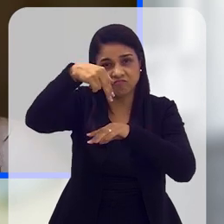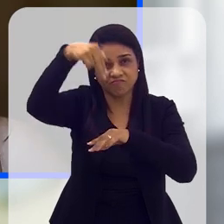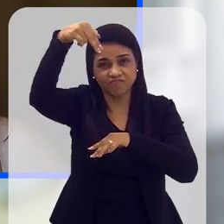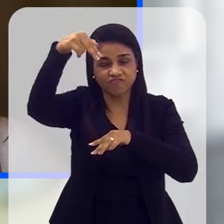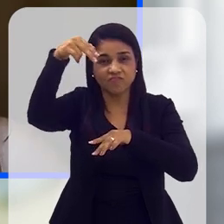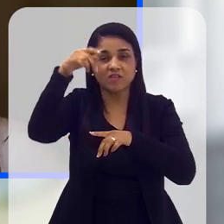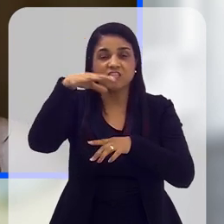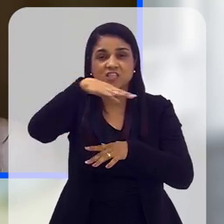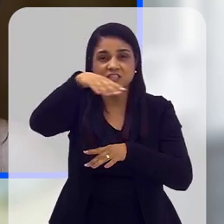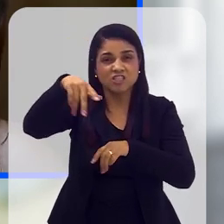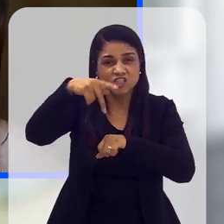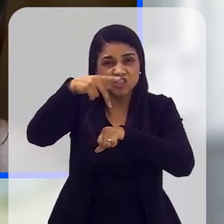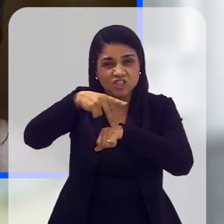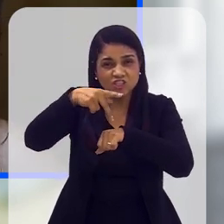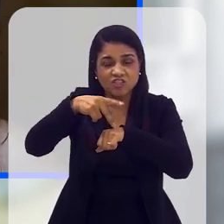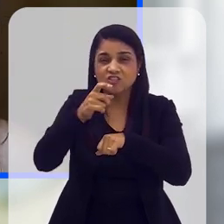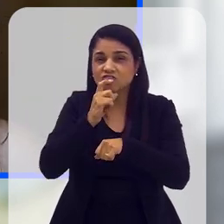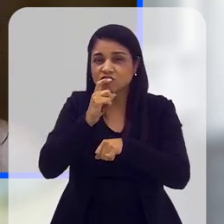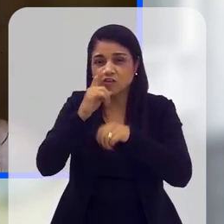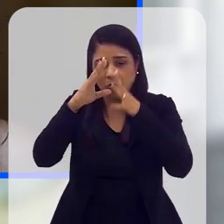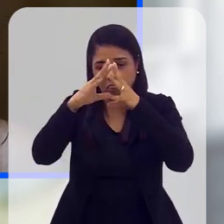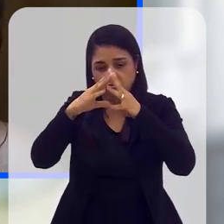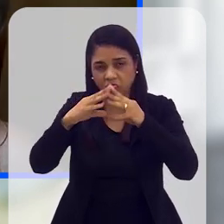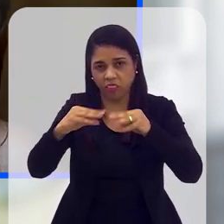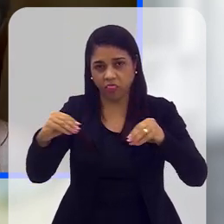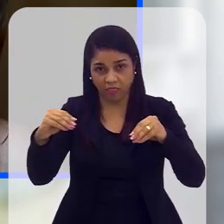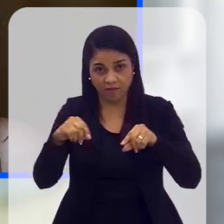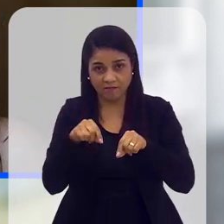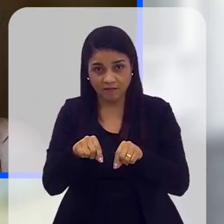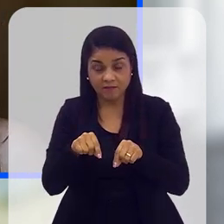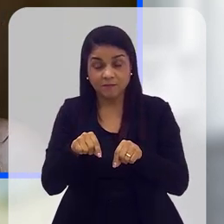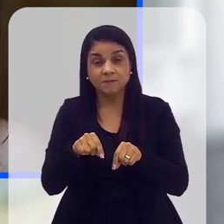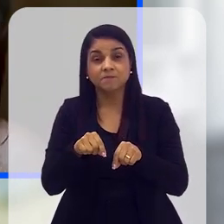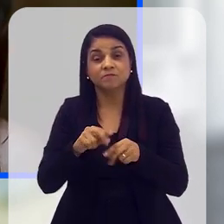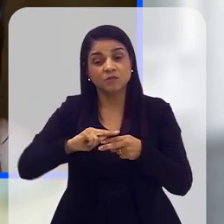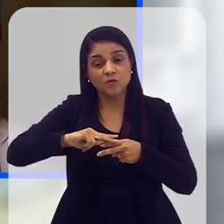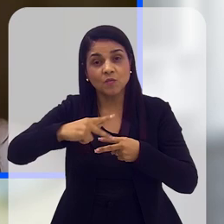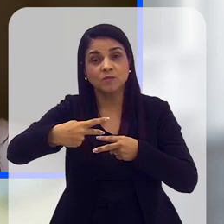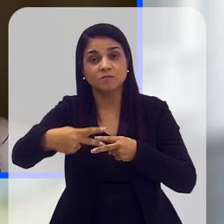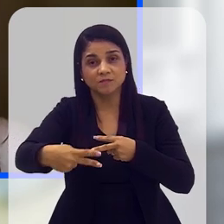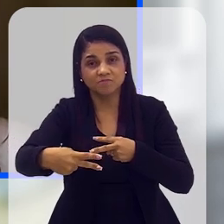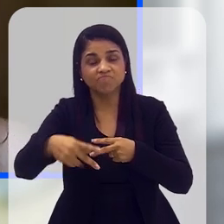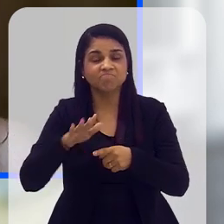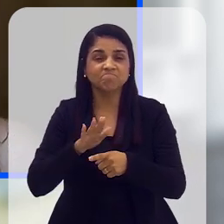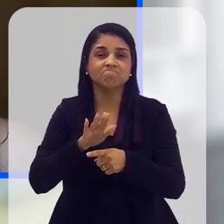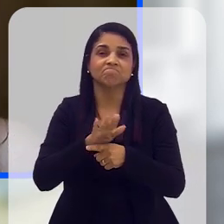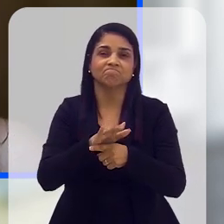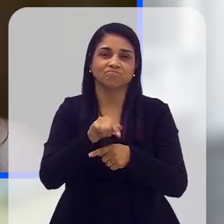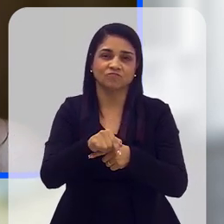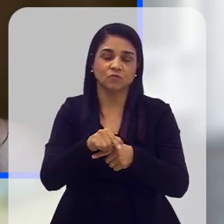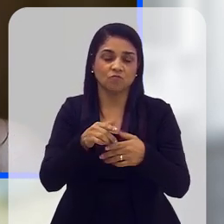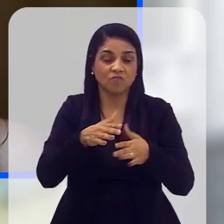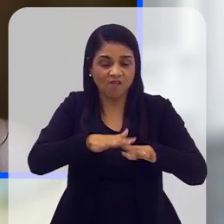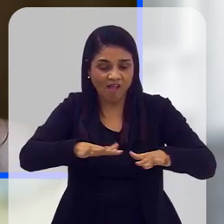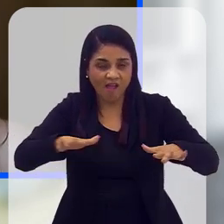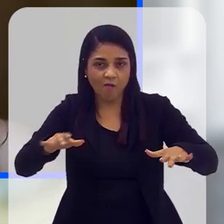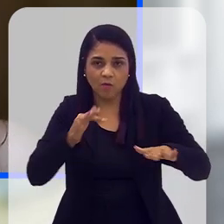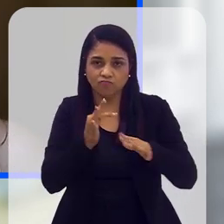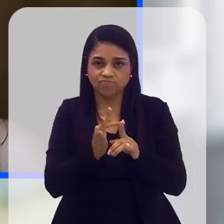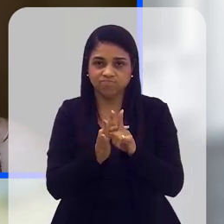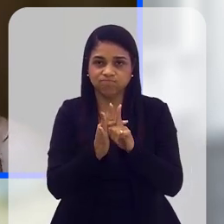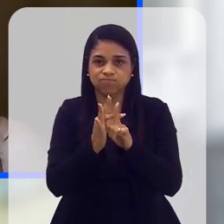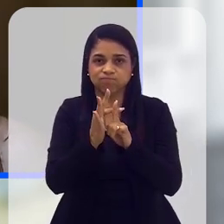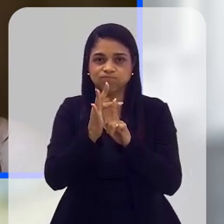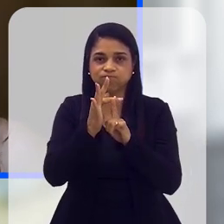piorando bastante as questões específicas de degelo e, consequentemente, contribuindo para o aquecimento do